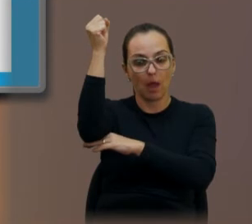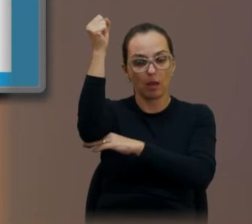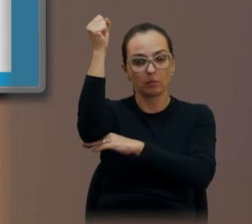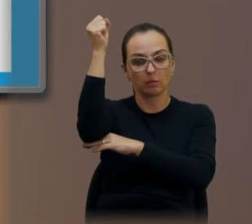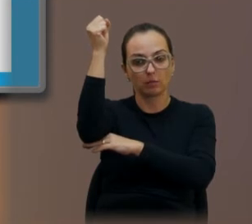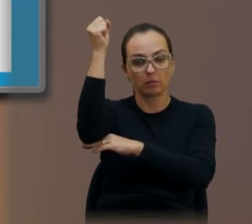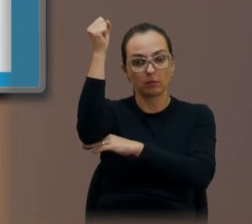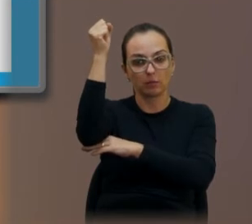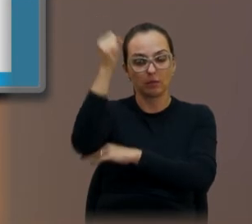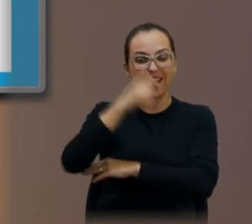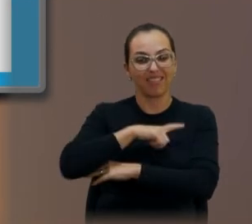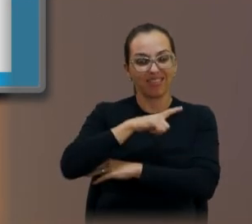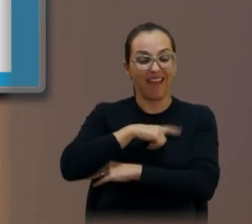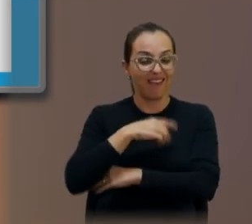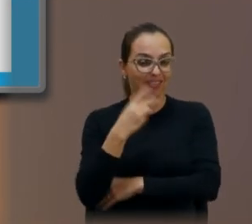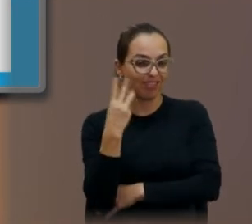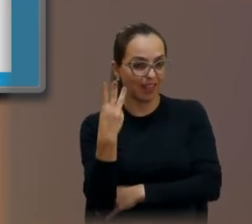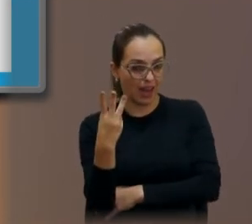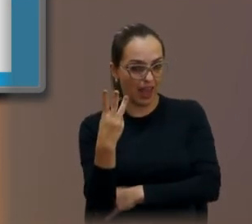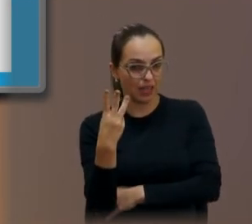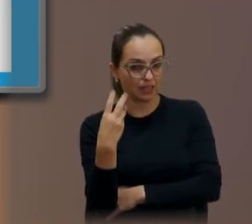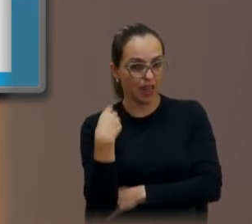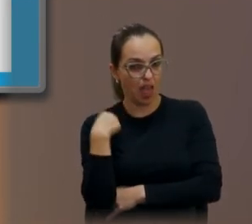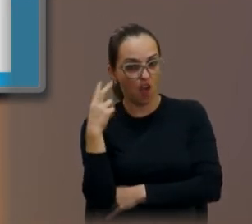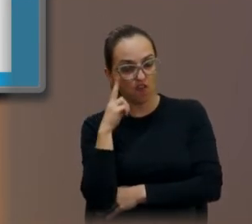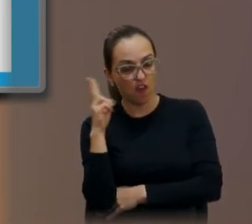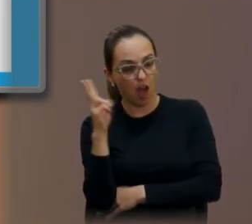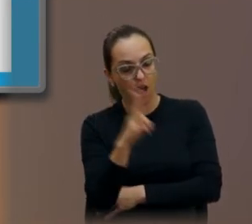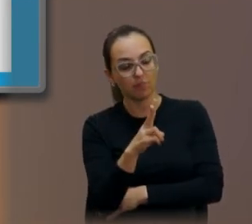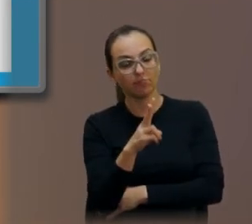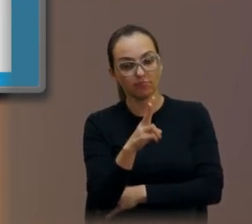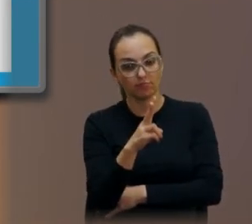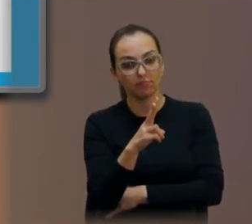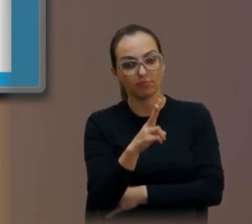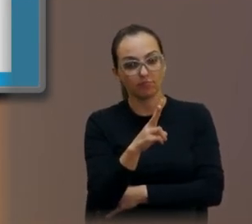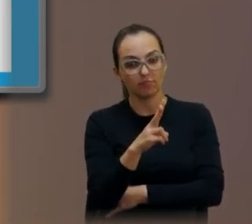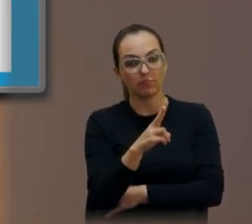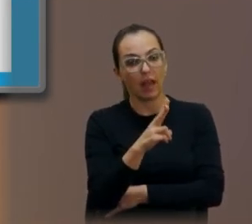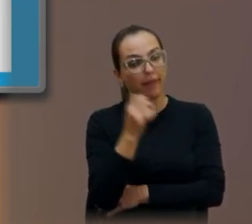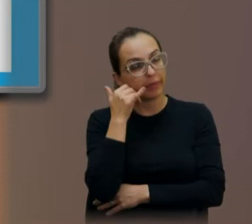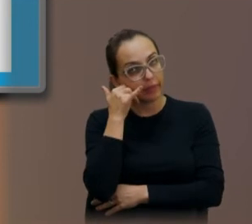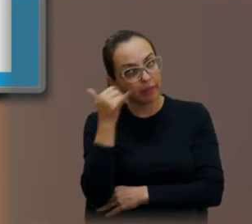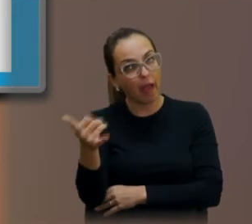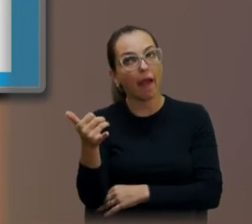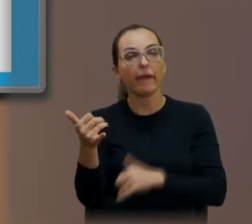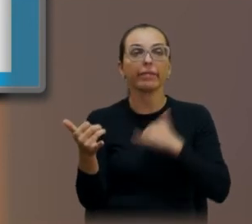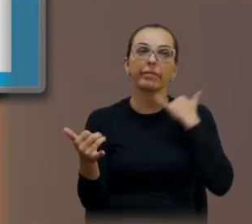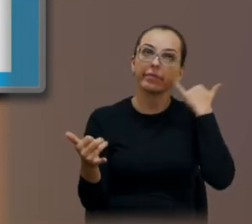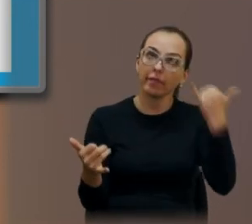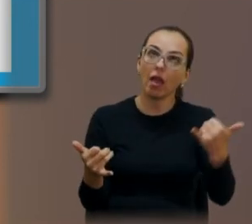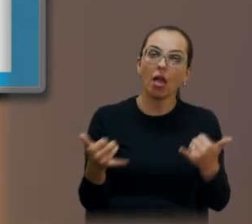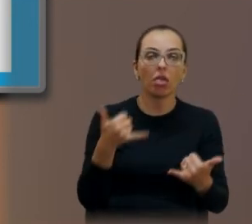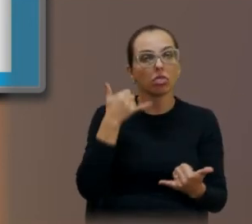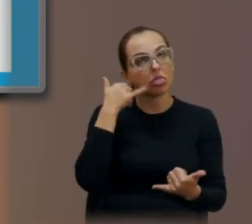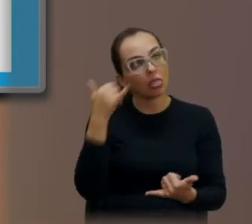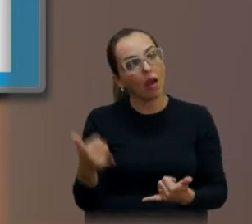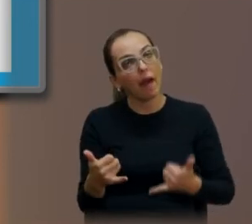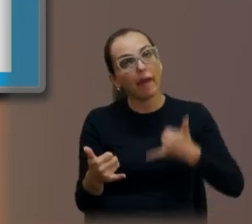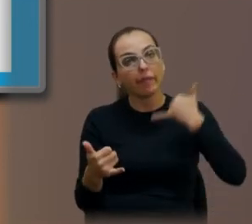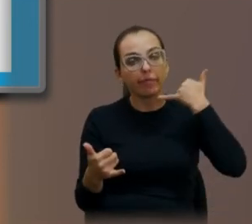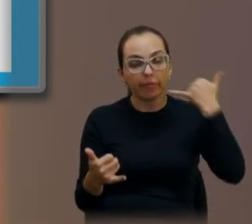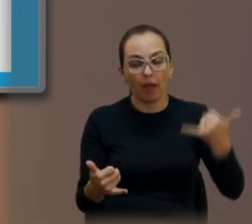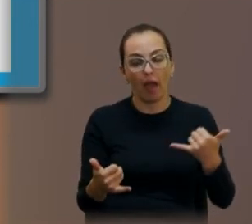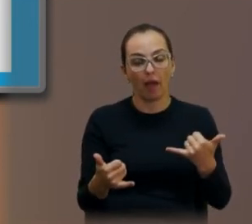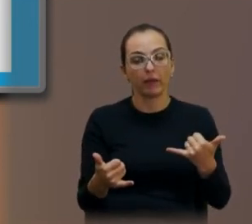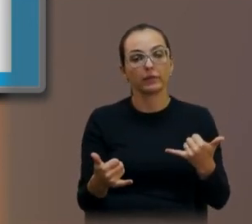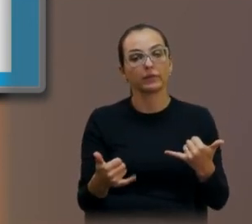Puchanania. Eu fui até o local. Já cansaram de ligar, dar o nome do protocolo e eu